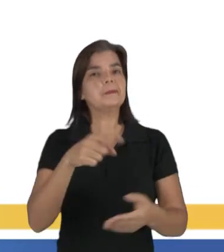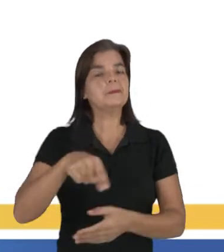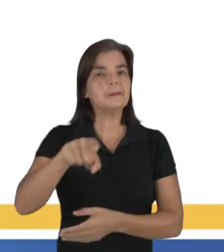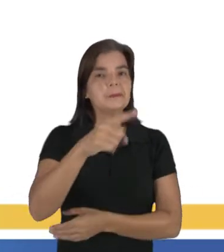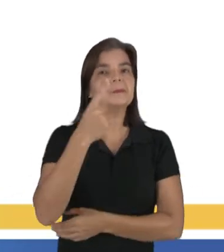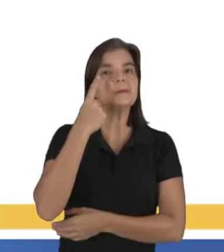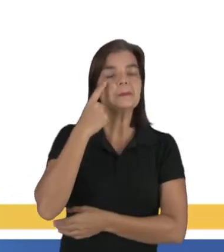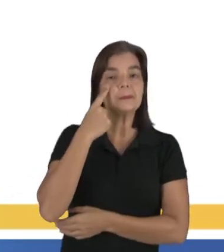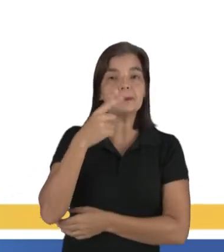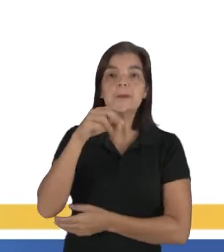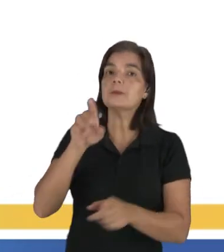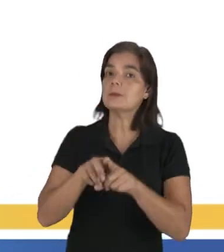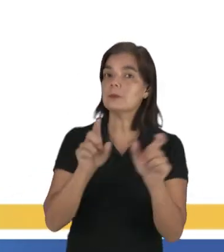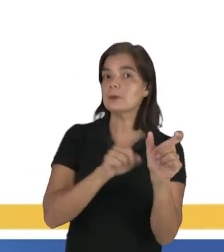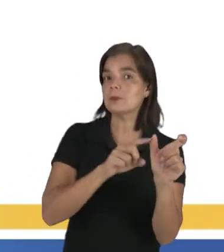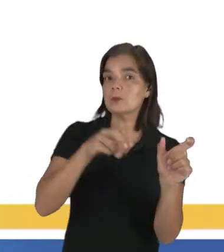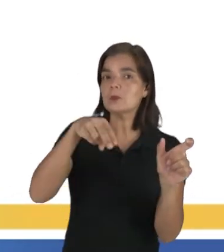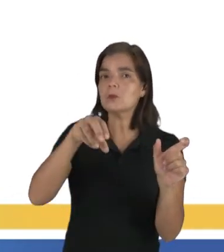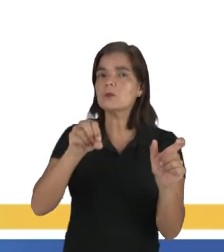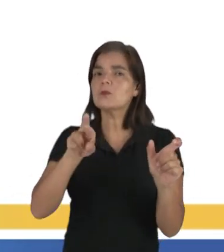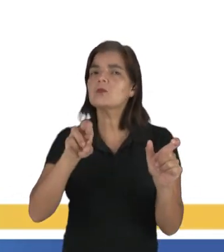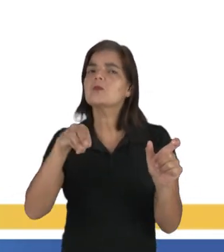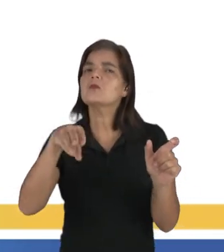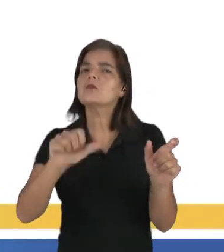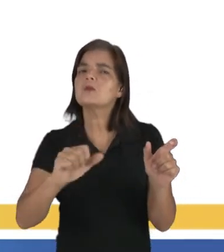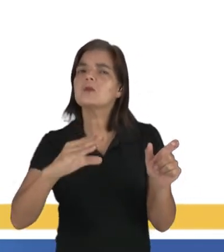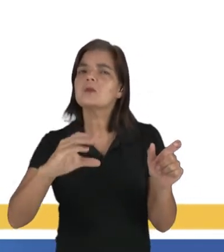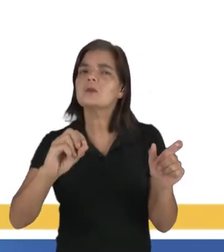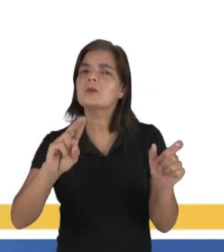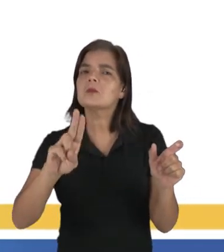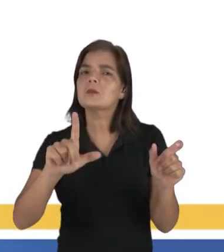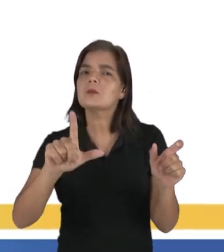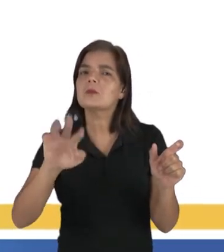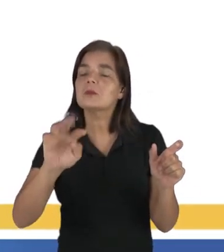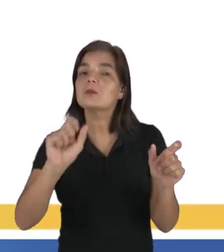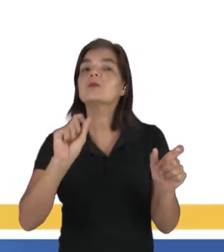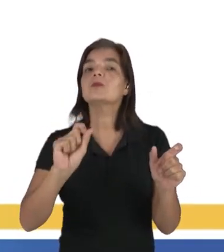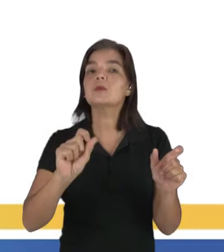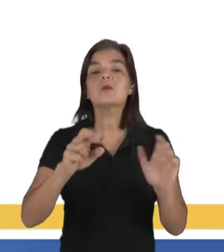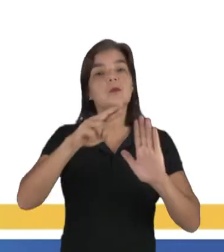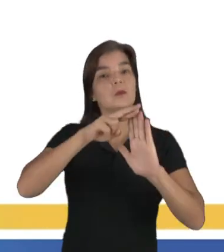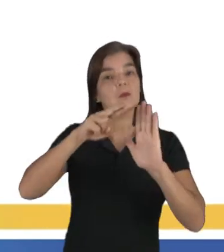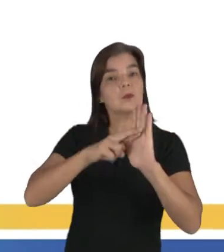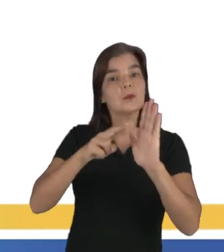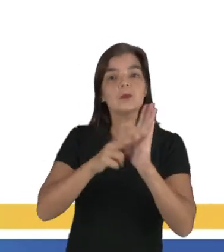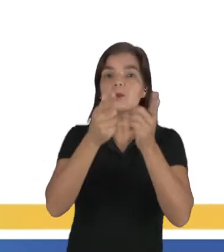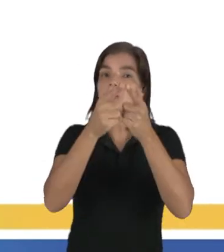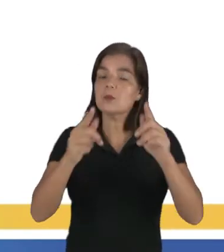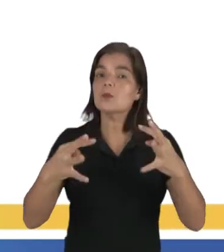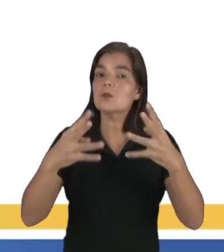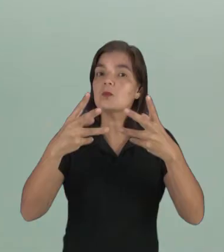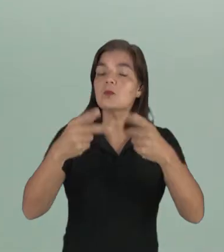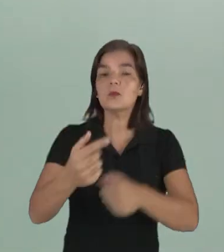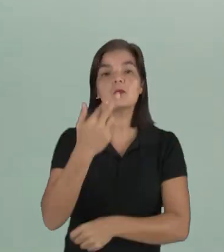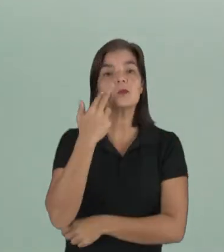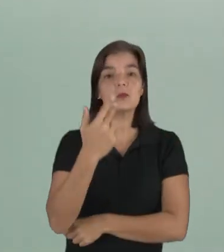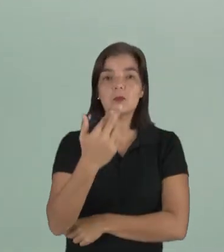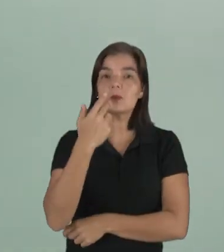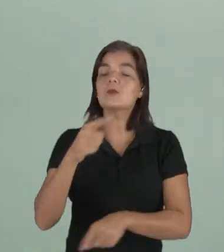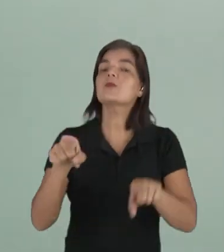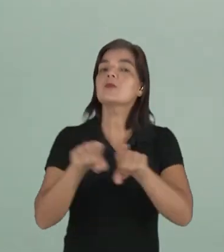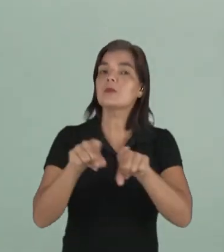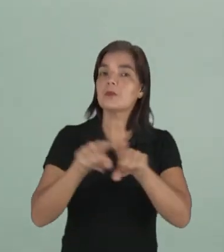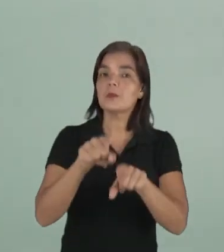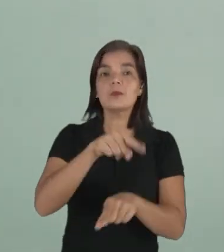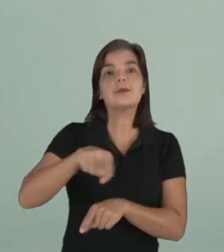vocês ouvirem norma culta, norma culta, o que é isso? É a norma, é a variante básica de todo falante. Ou seja,